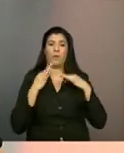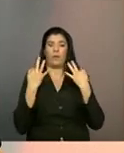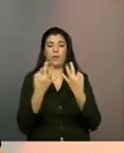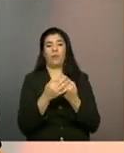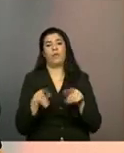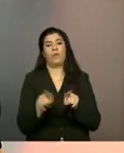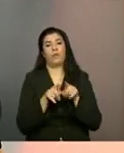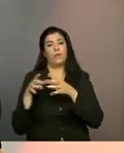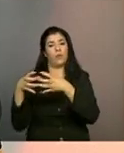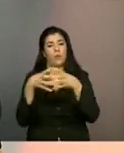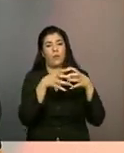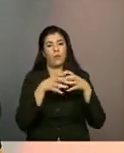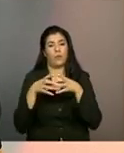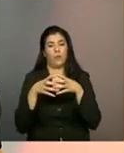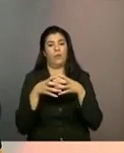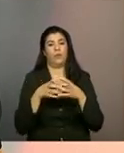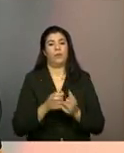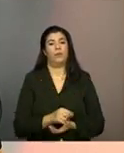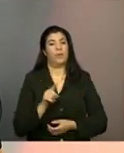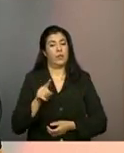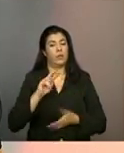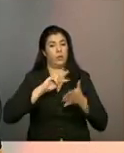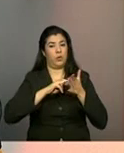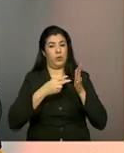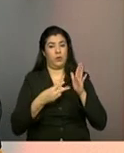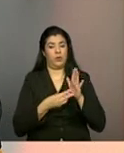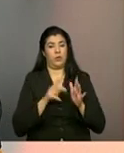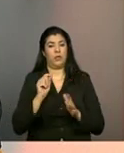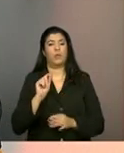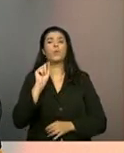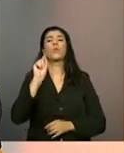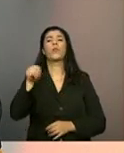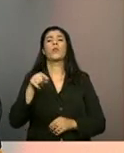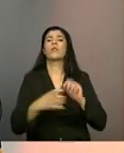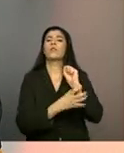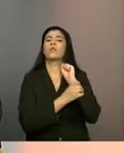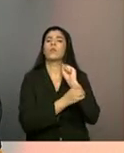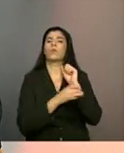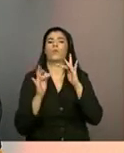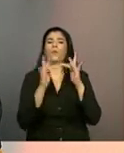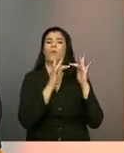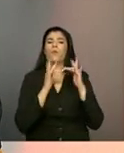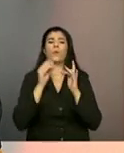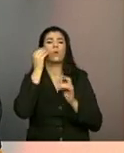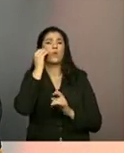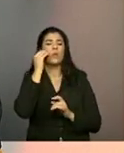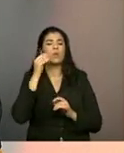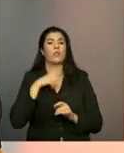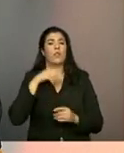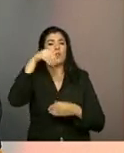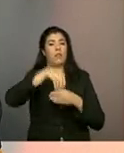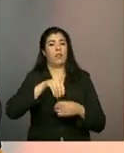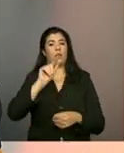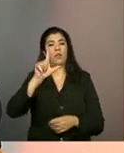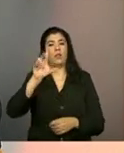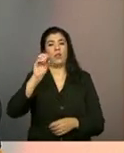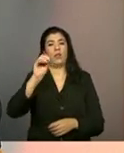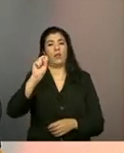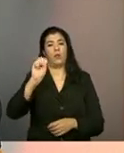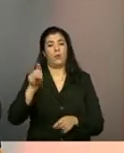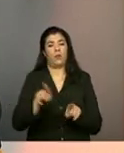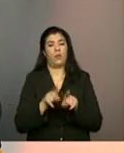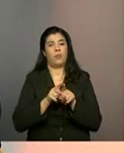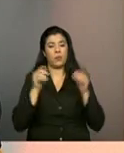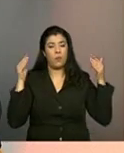e comunitários. Essa é a definição da segurança de convívio que está na LOAS e que deve nortear os nossos